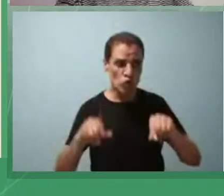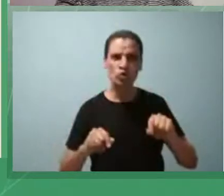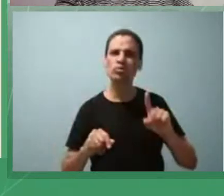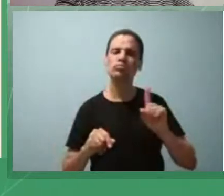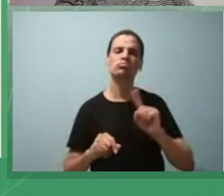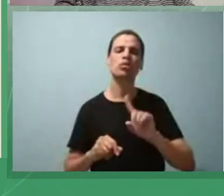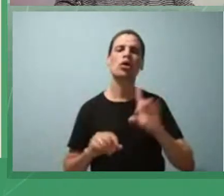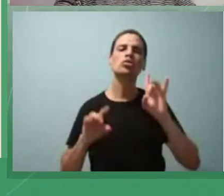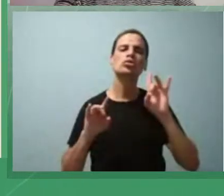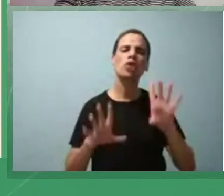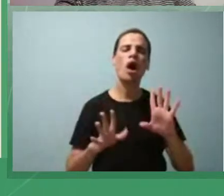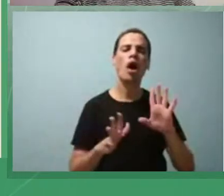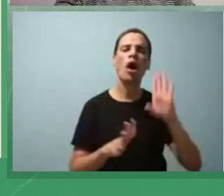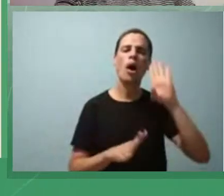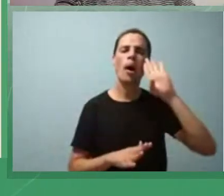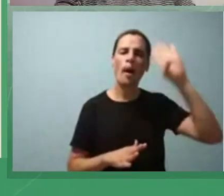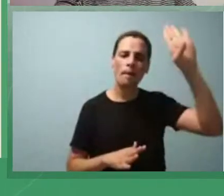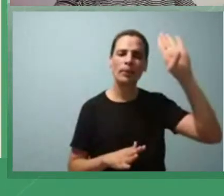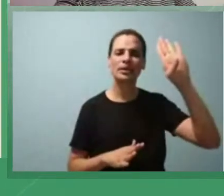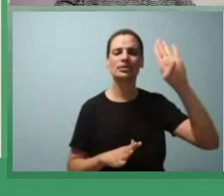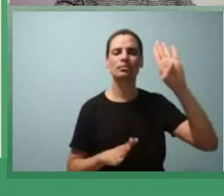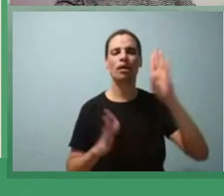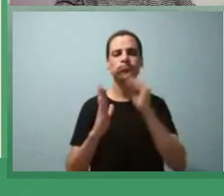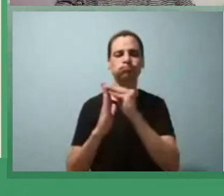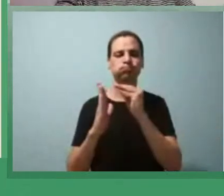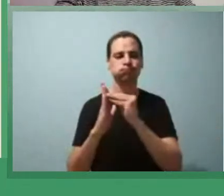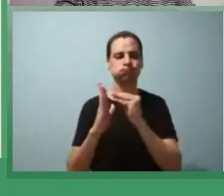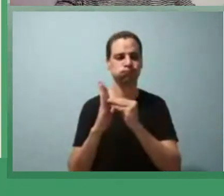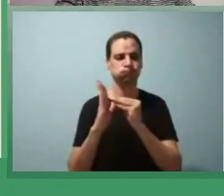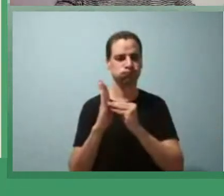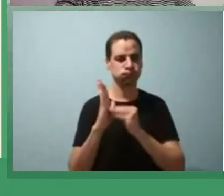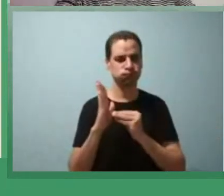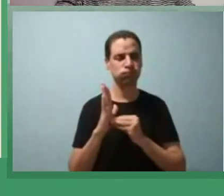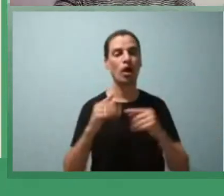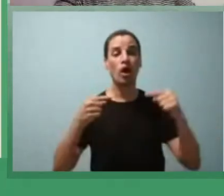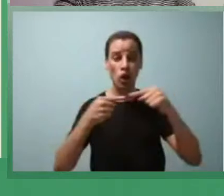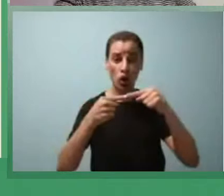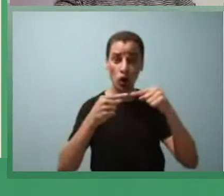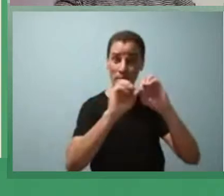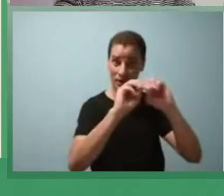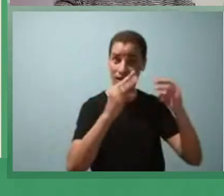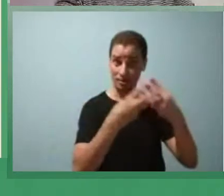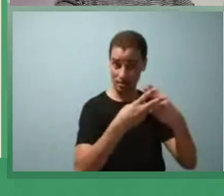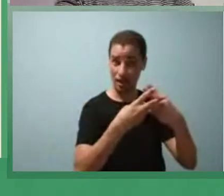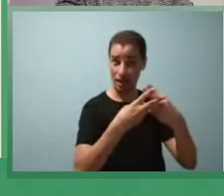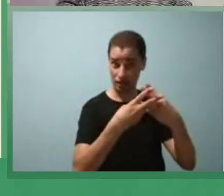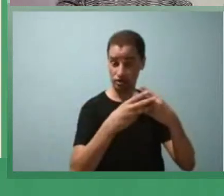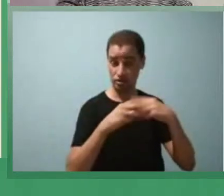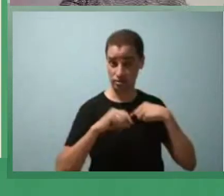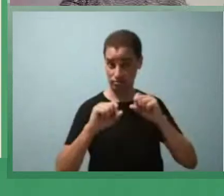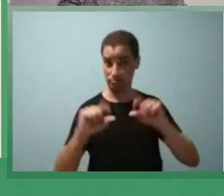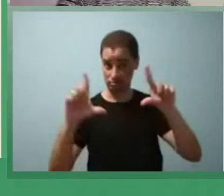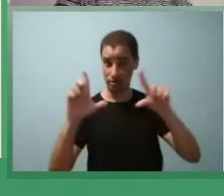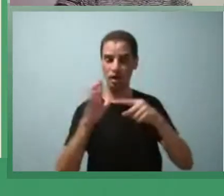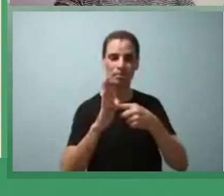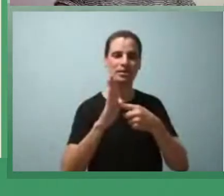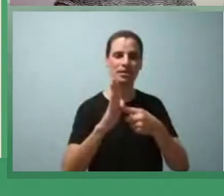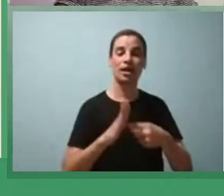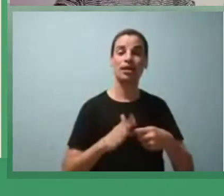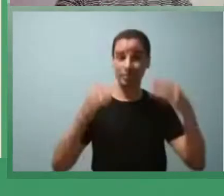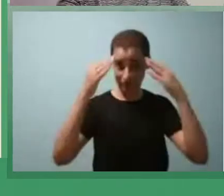só as principais envolvendo aí os slides que foram apresentados e agradeço